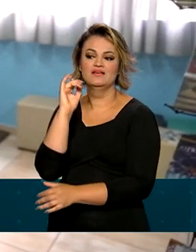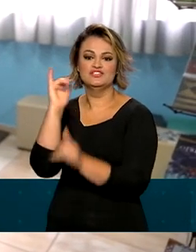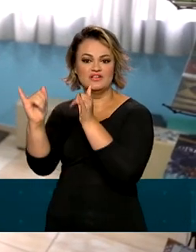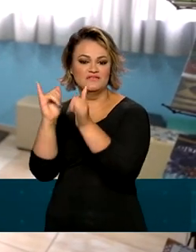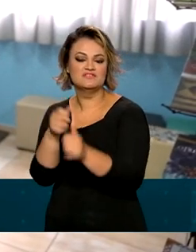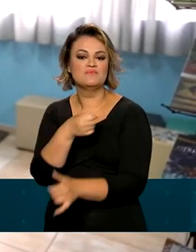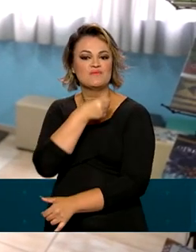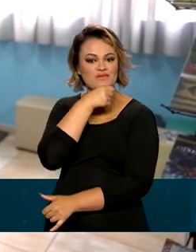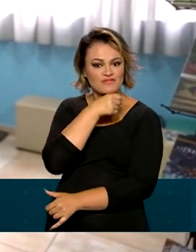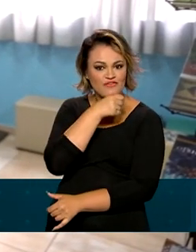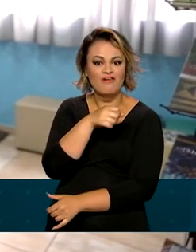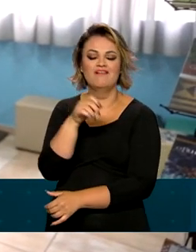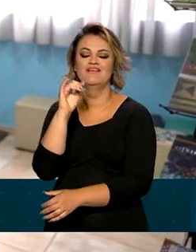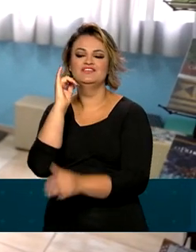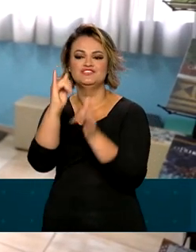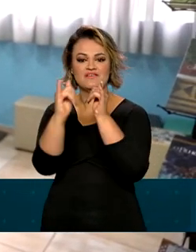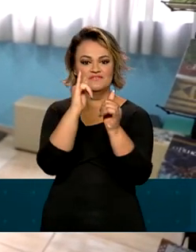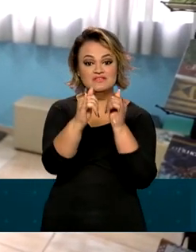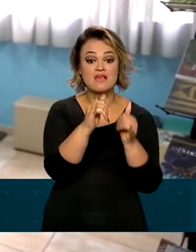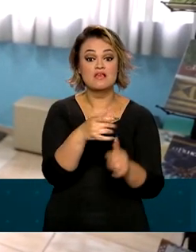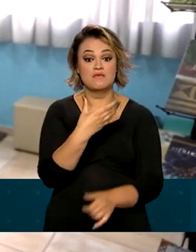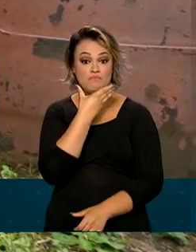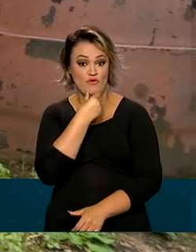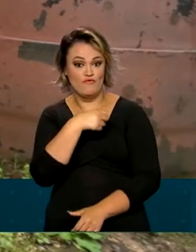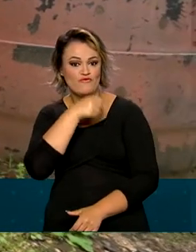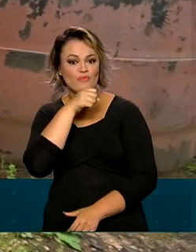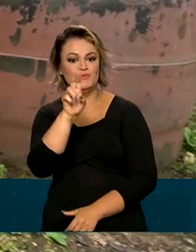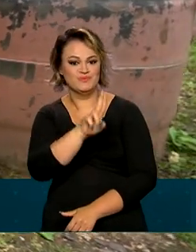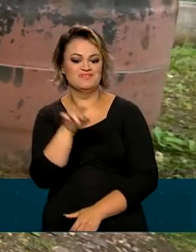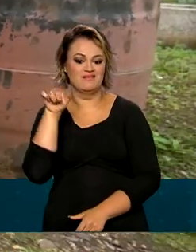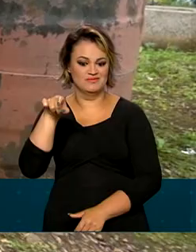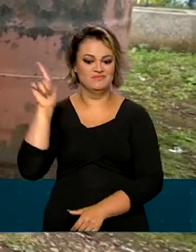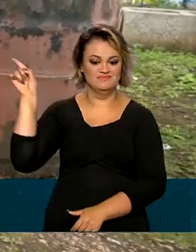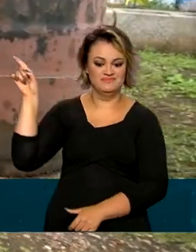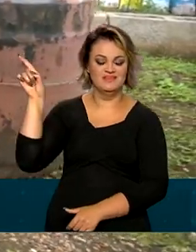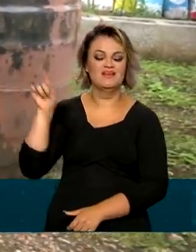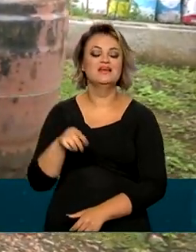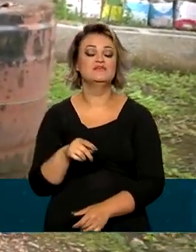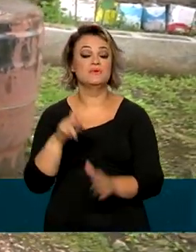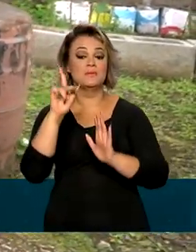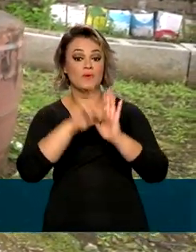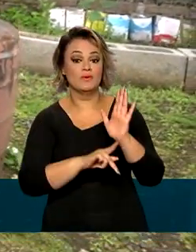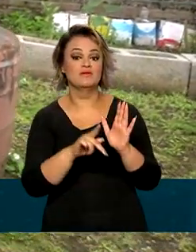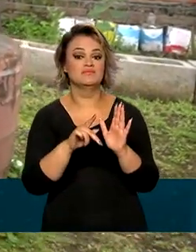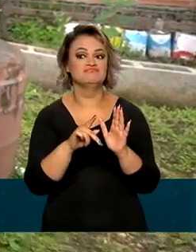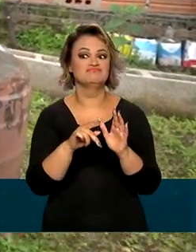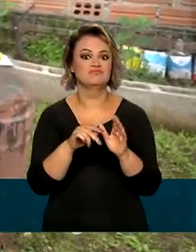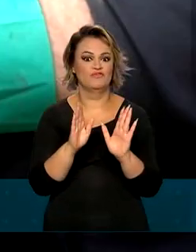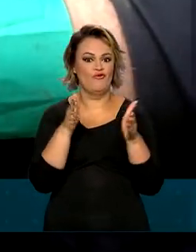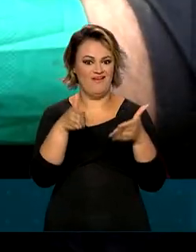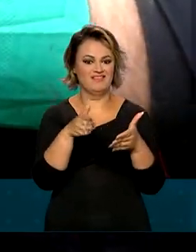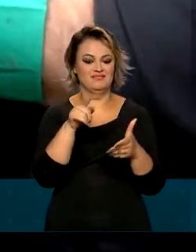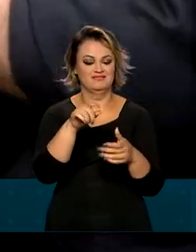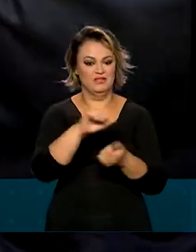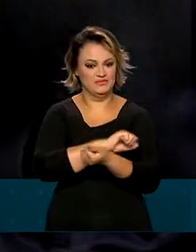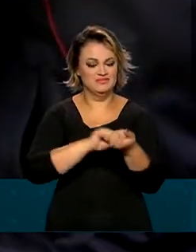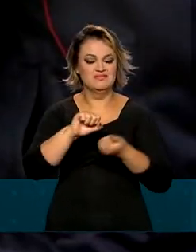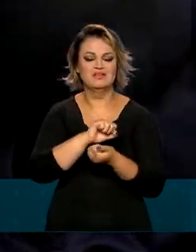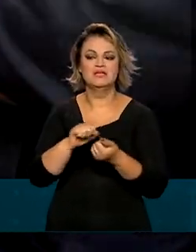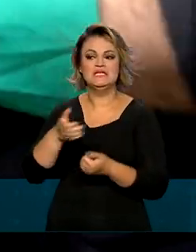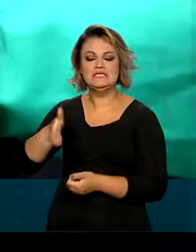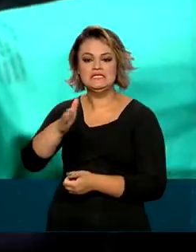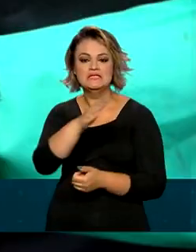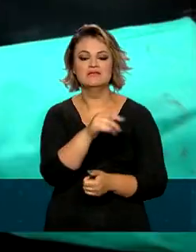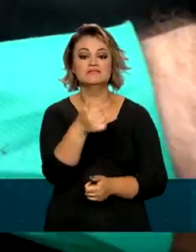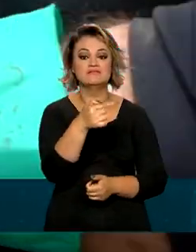contei para minha avó, para o meu avô, e meu avô inclusive usa. A ideia é expandir o programa Escolas Mais Verdes para cerca de 7